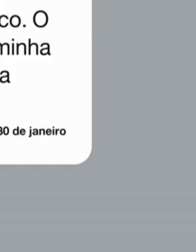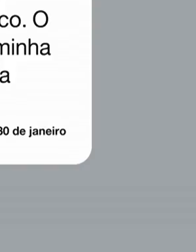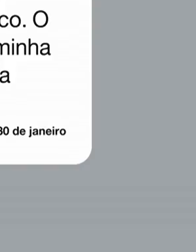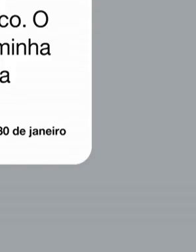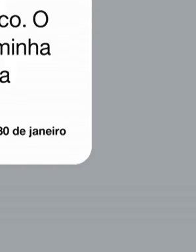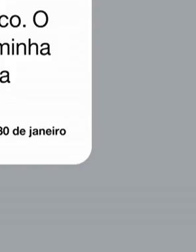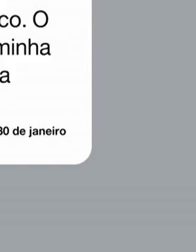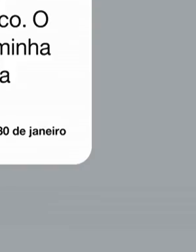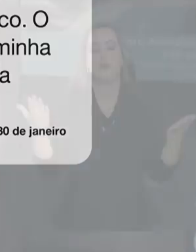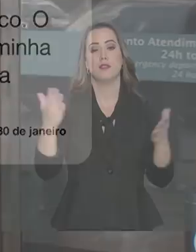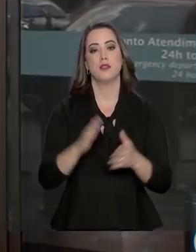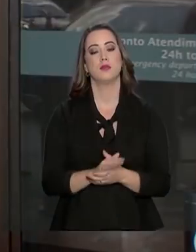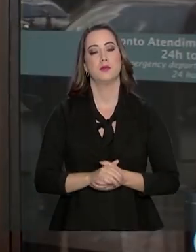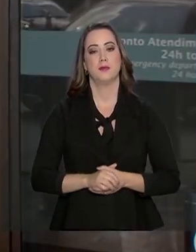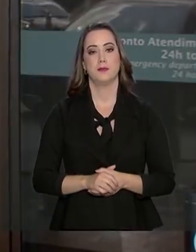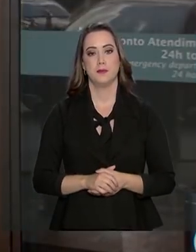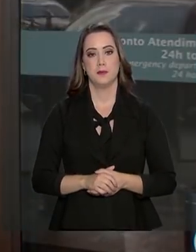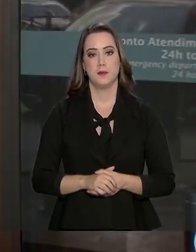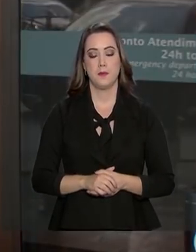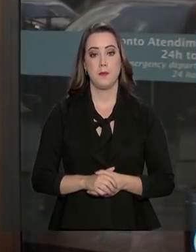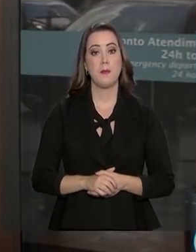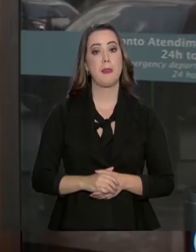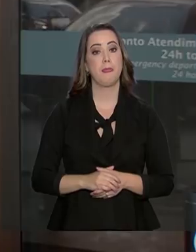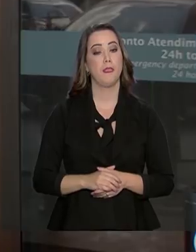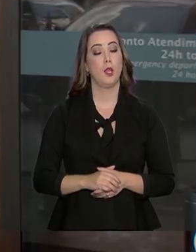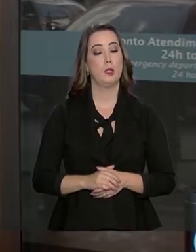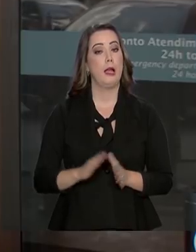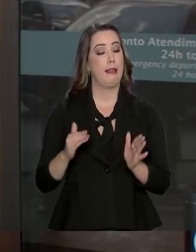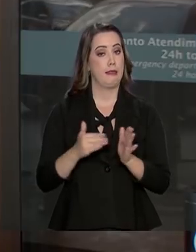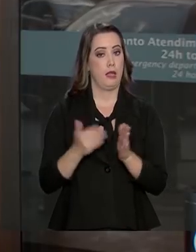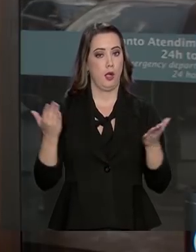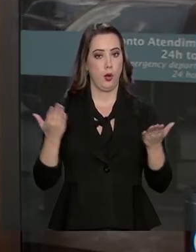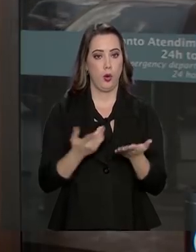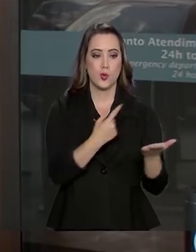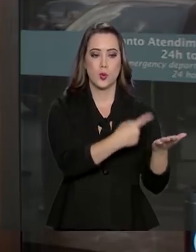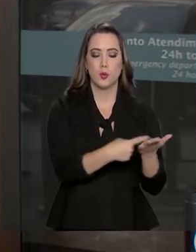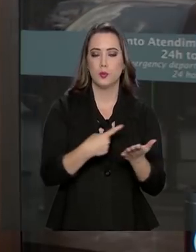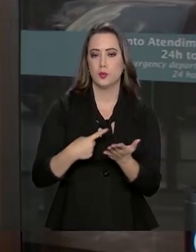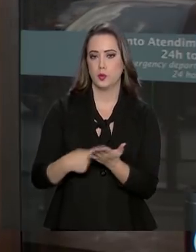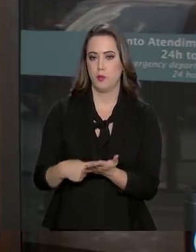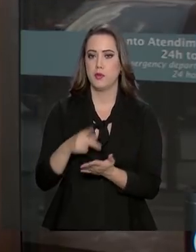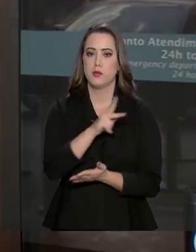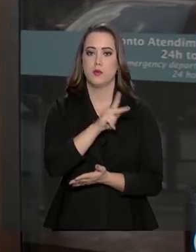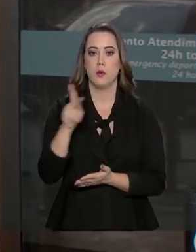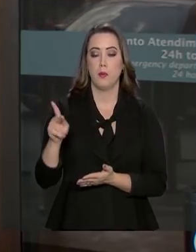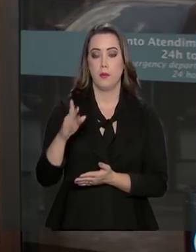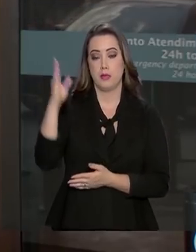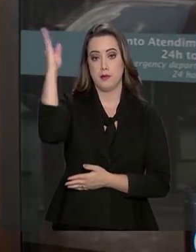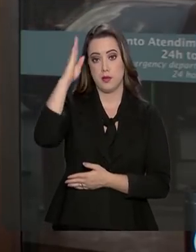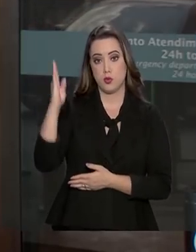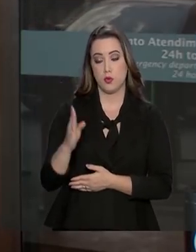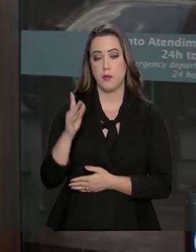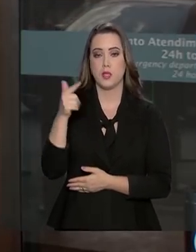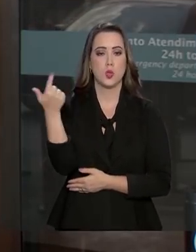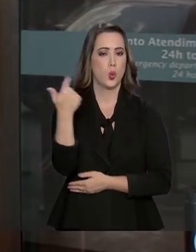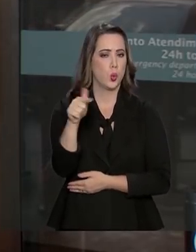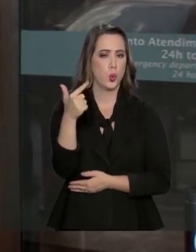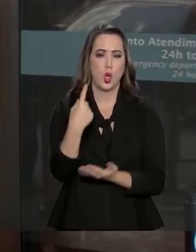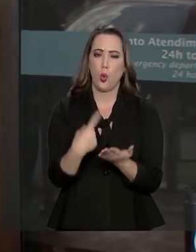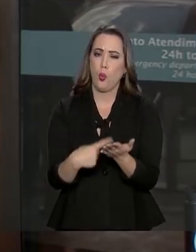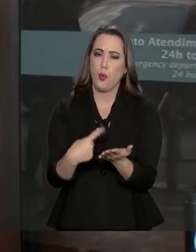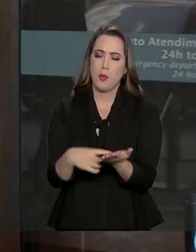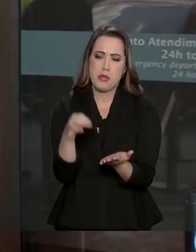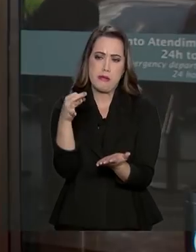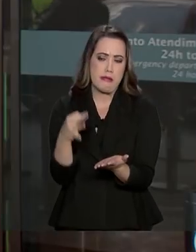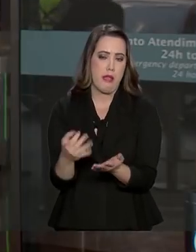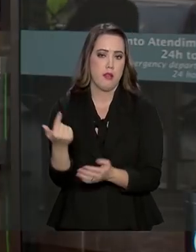abraço a todos fecha aspas até o momento a agenda do presidente da república que retomou as suas atividades não tem nenhum